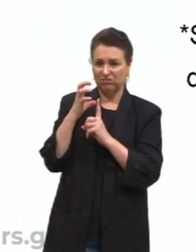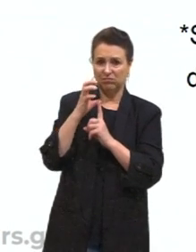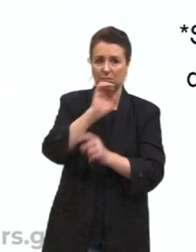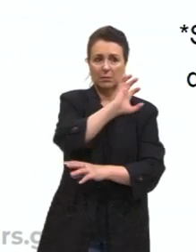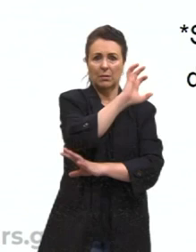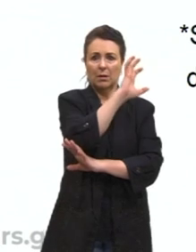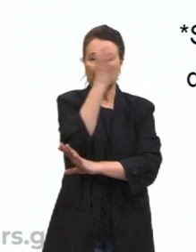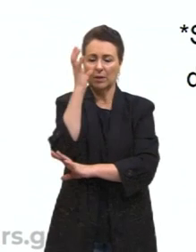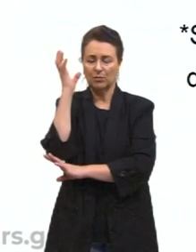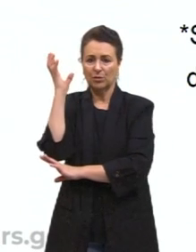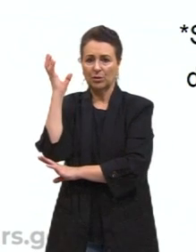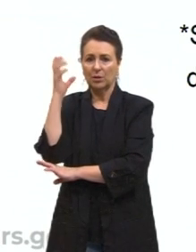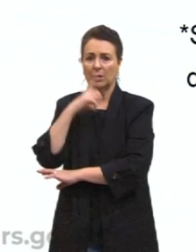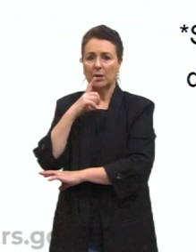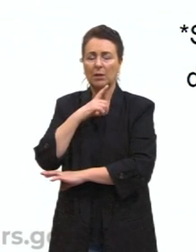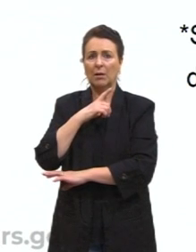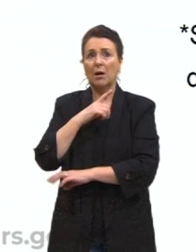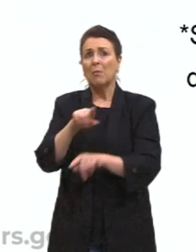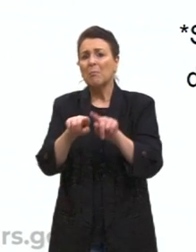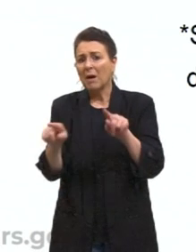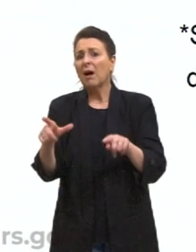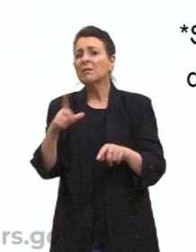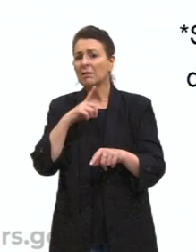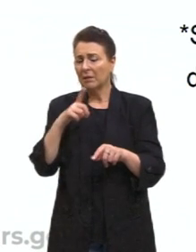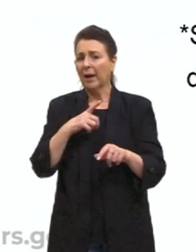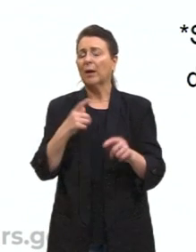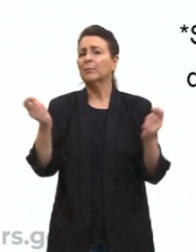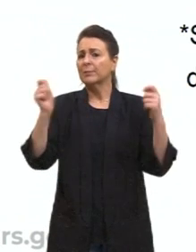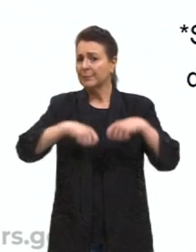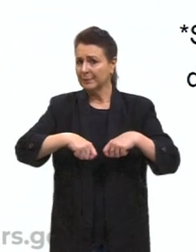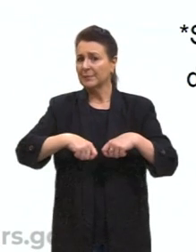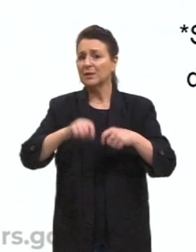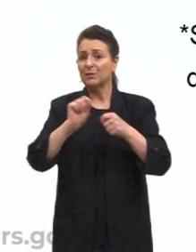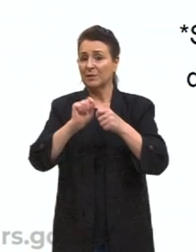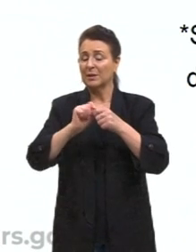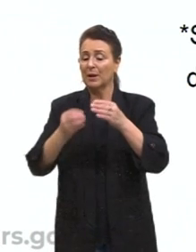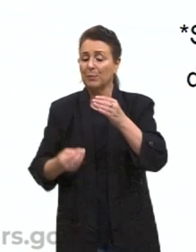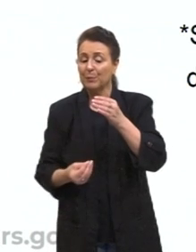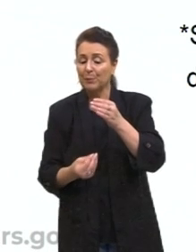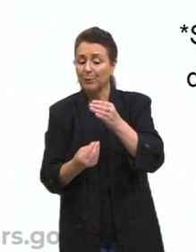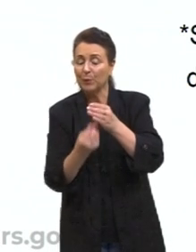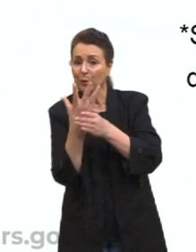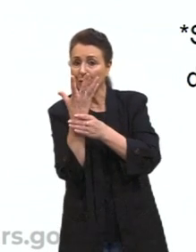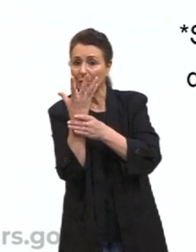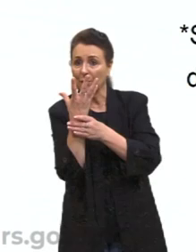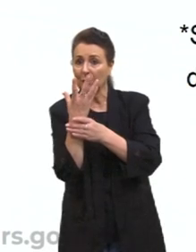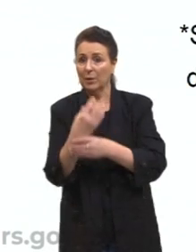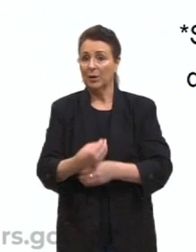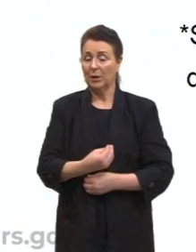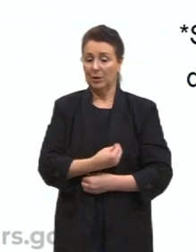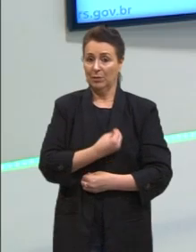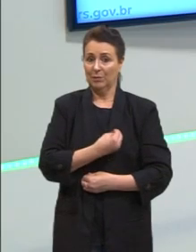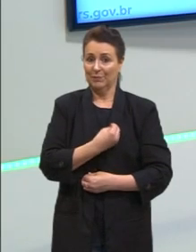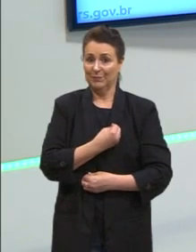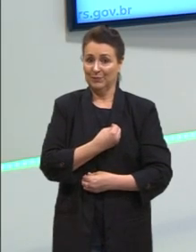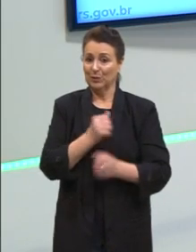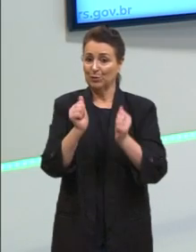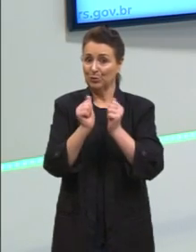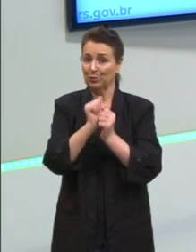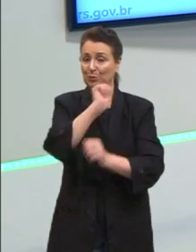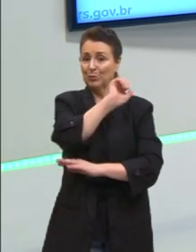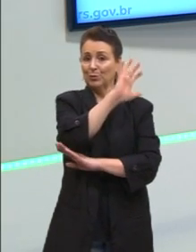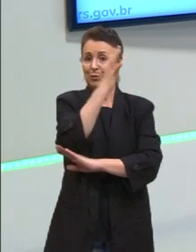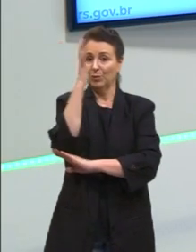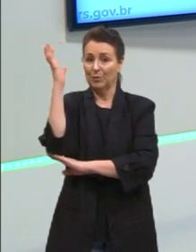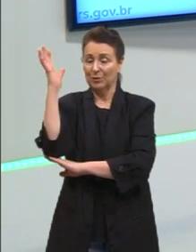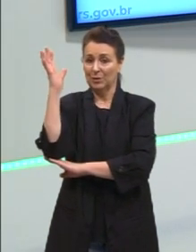existem possibilidades, né? De nós conseguirmos fazer essa produção e convivência com o meio ambiente, né? Essa destruição